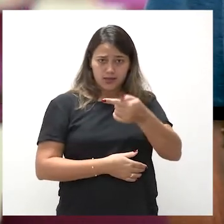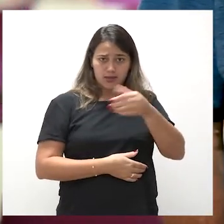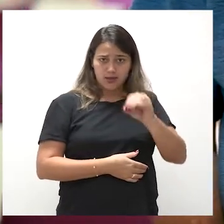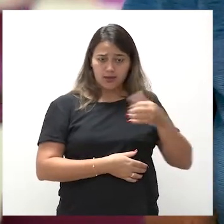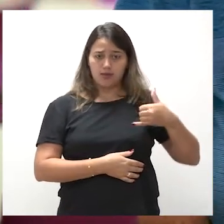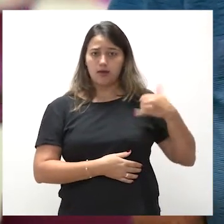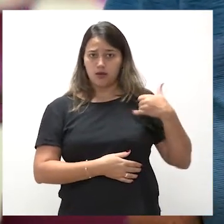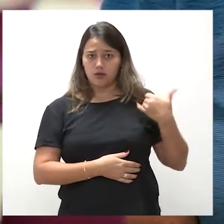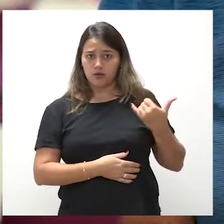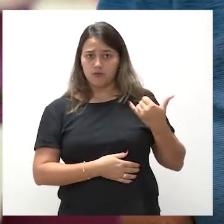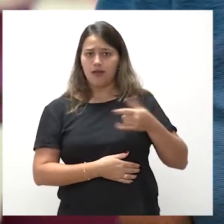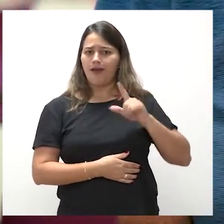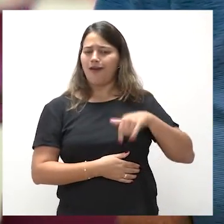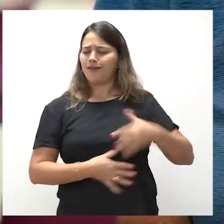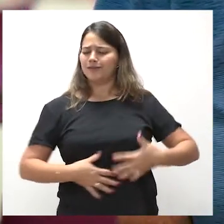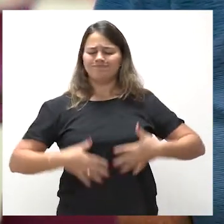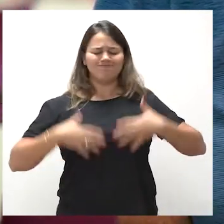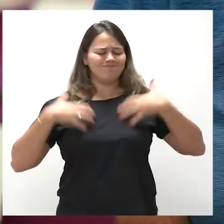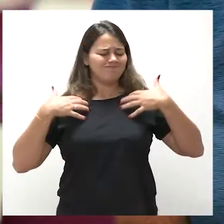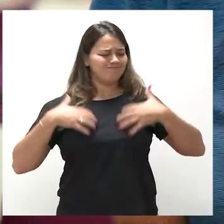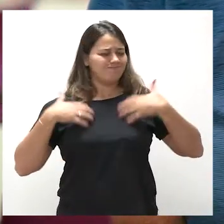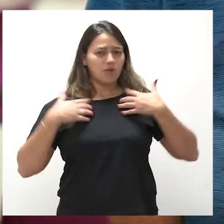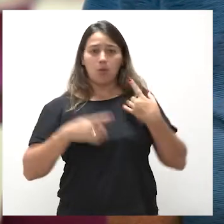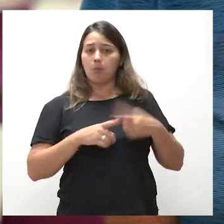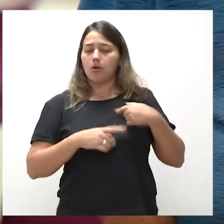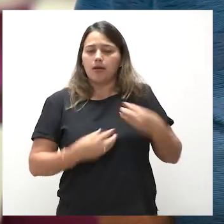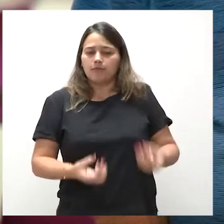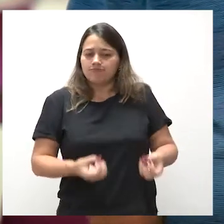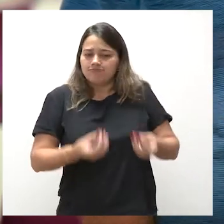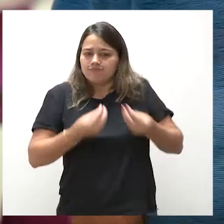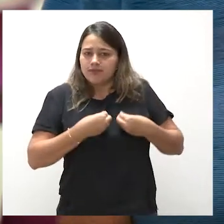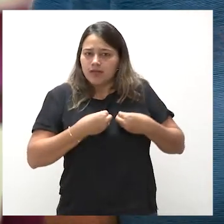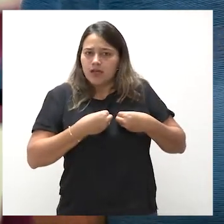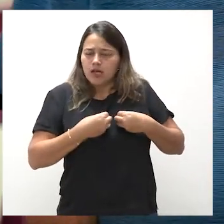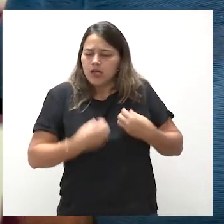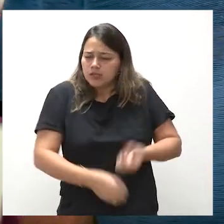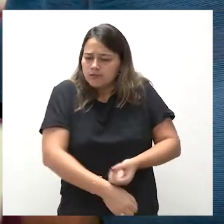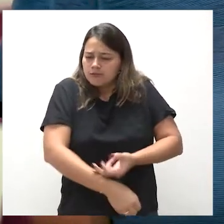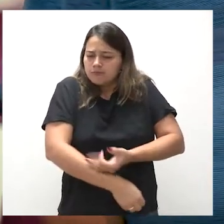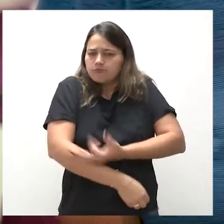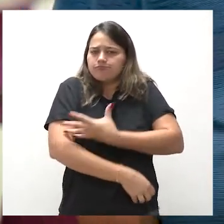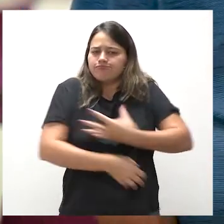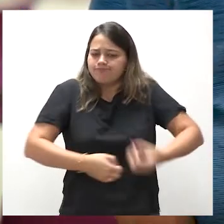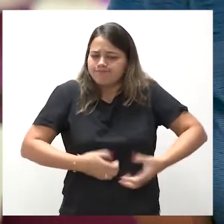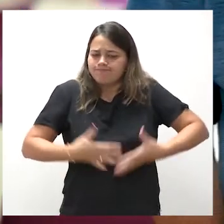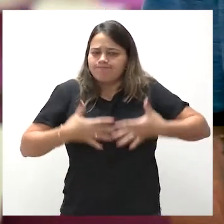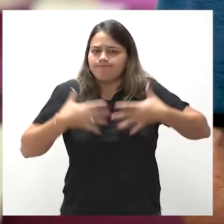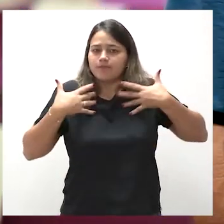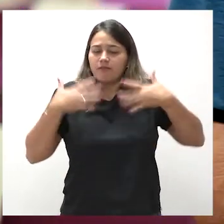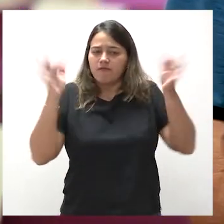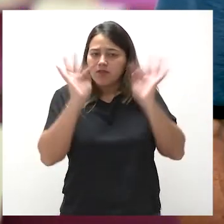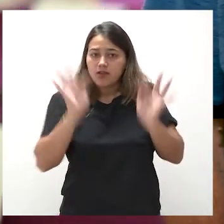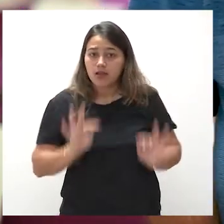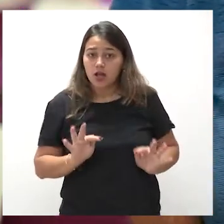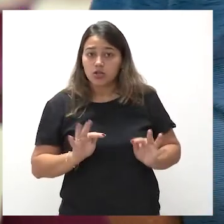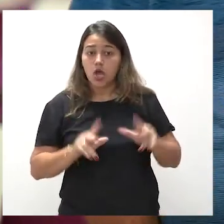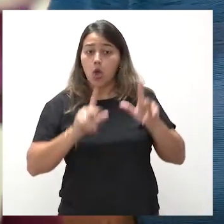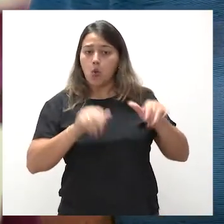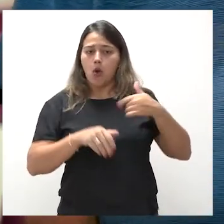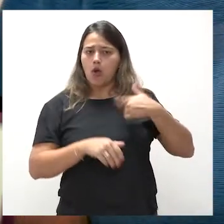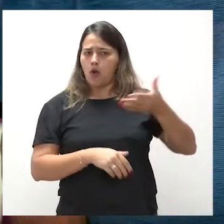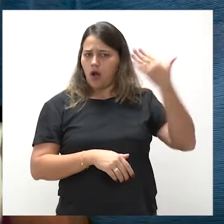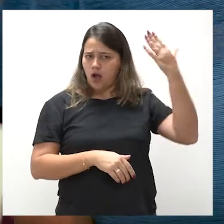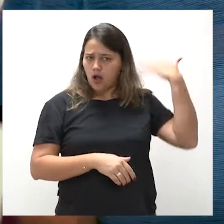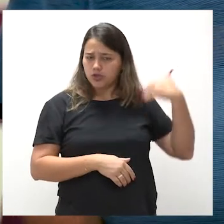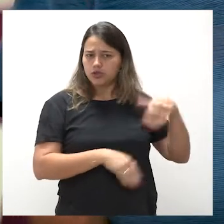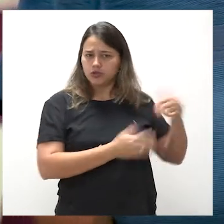anos, é muito gratificante. Porque eles me dão energia, me dão felicidade. Mas mesmo quando eu era jovem,